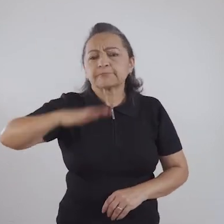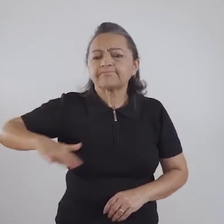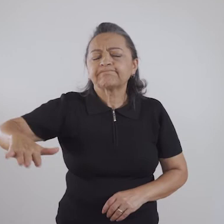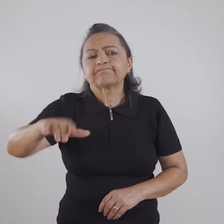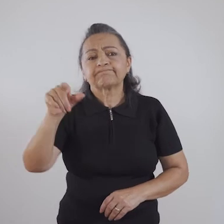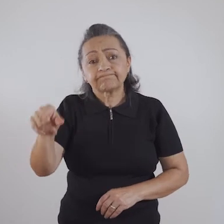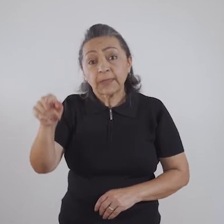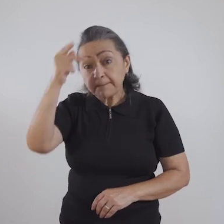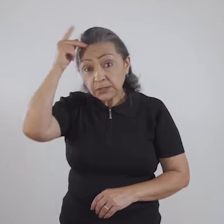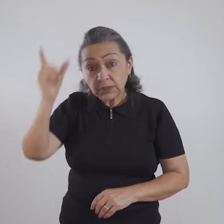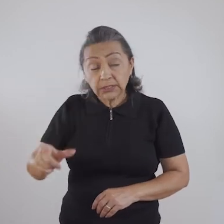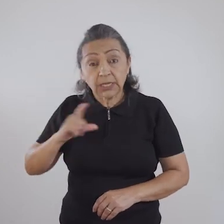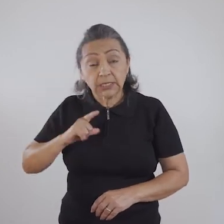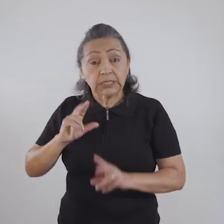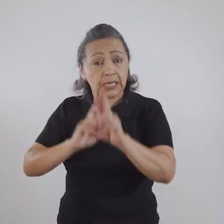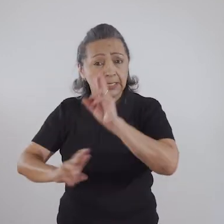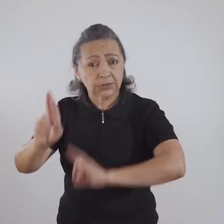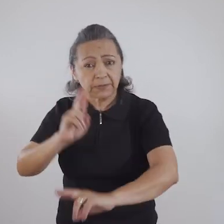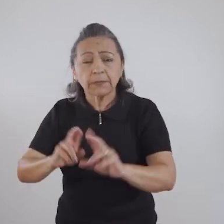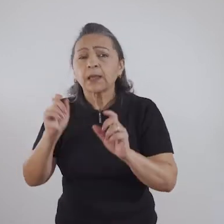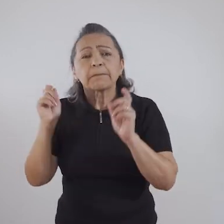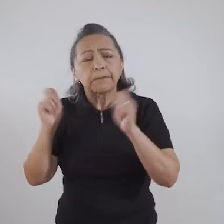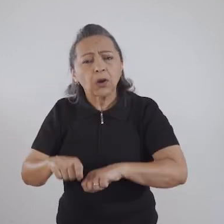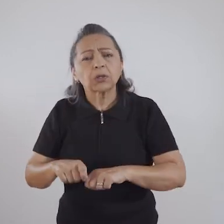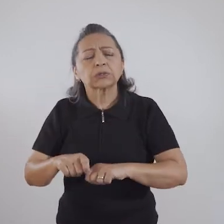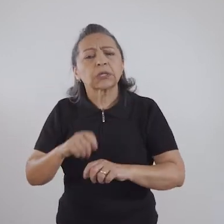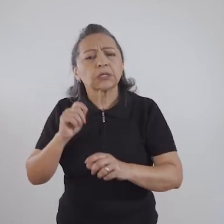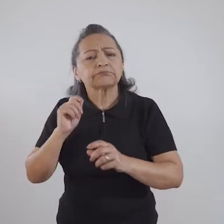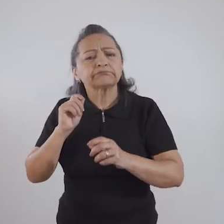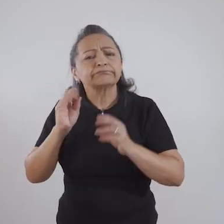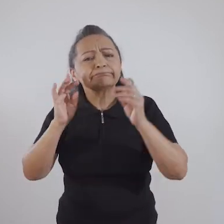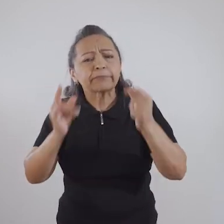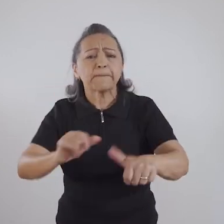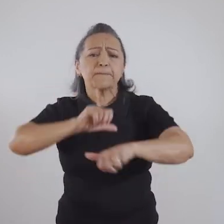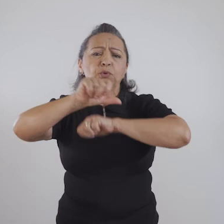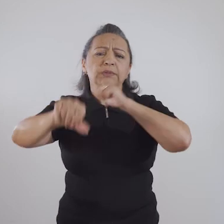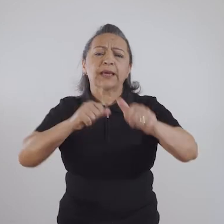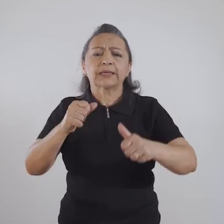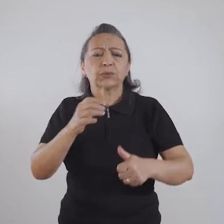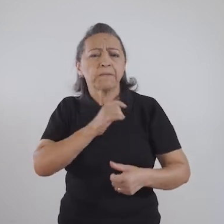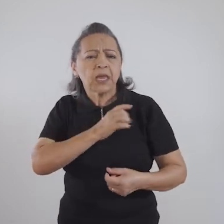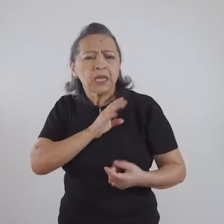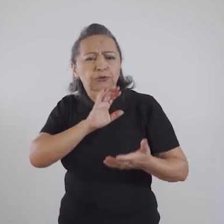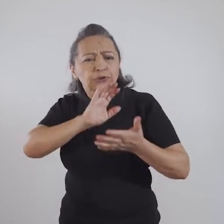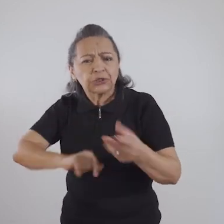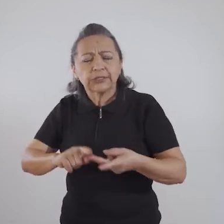seja discutido, que seja conversado, principalmente entre as pessoas que estão envolvidas nesse relacionamento, para que